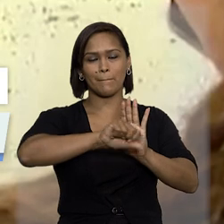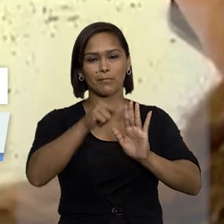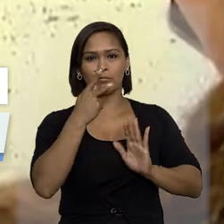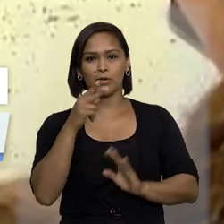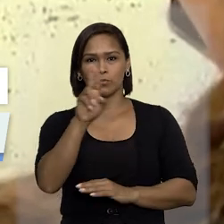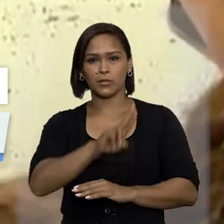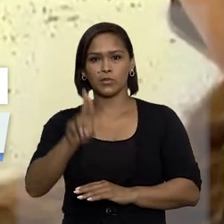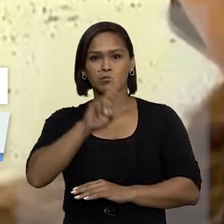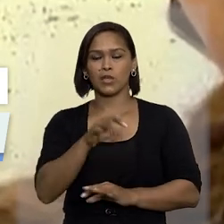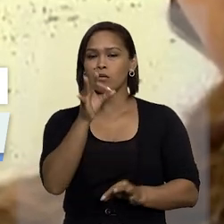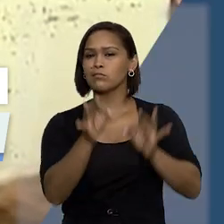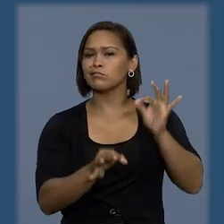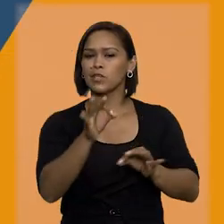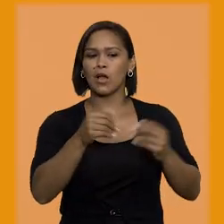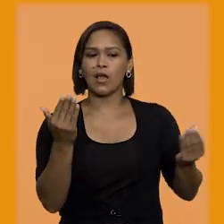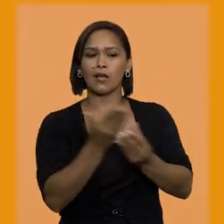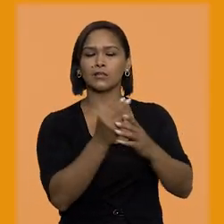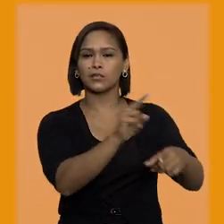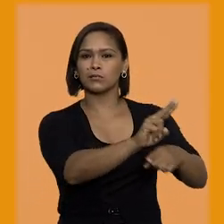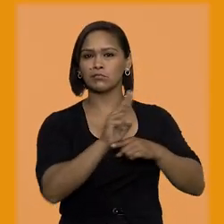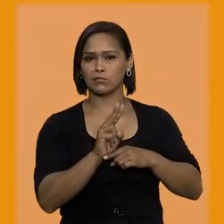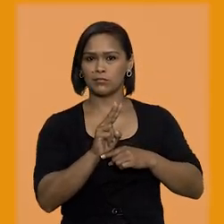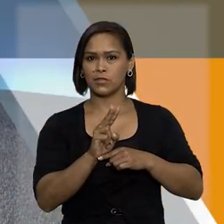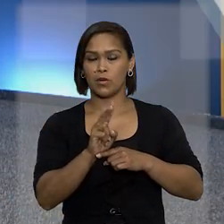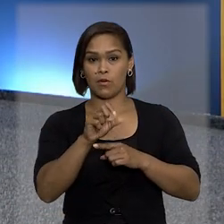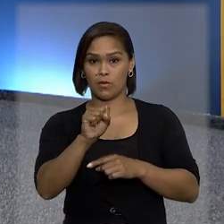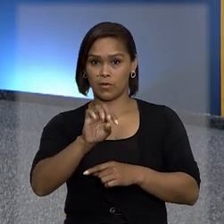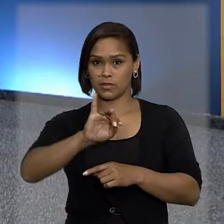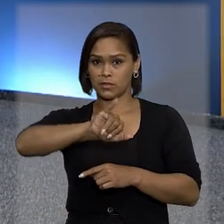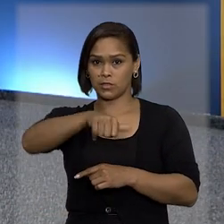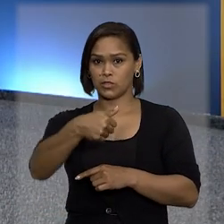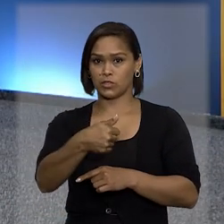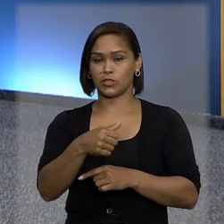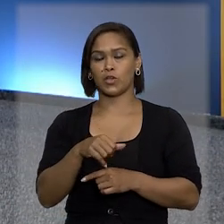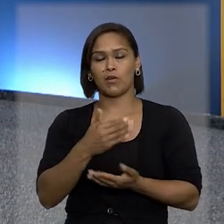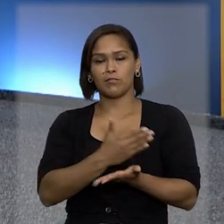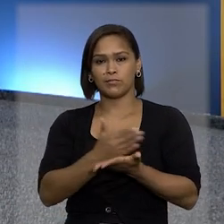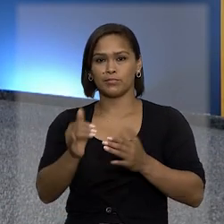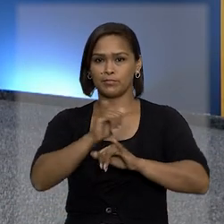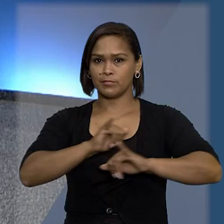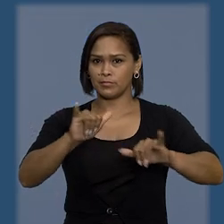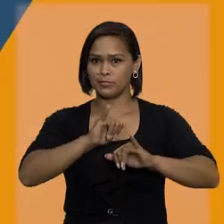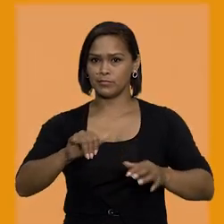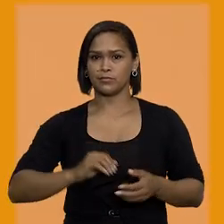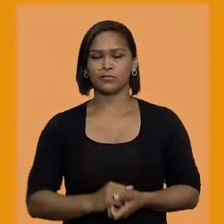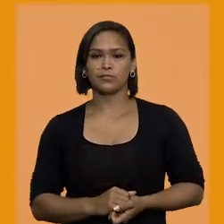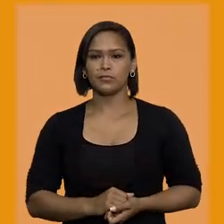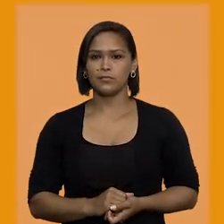próprio não justifica ação penal. O STJ Notícias começa agora.